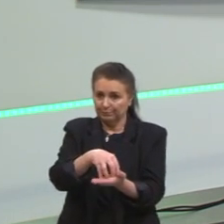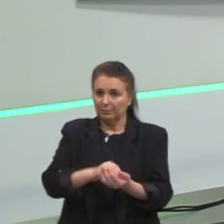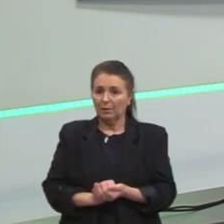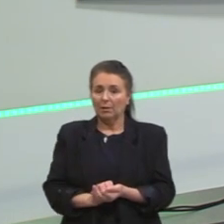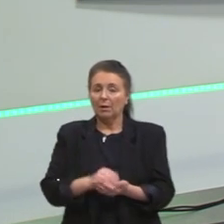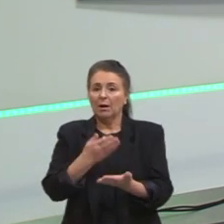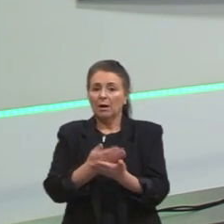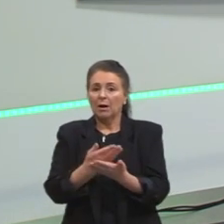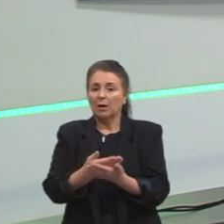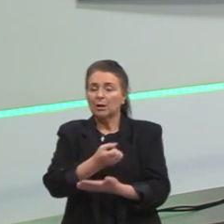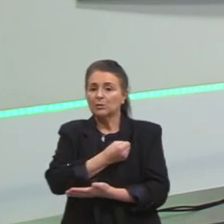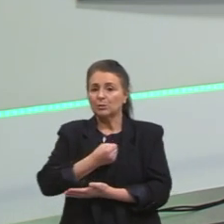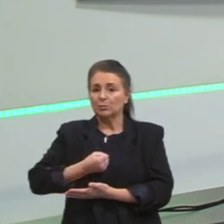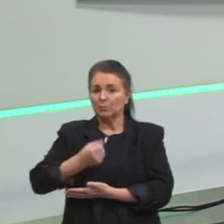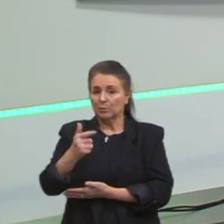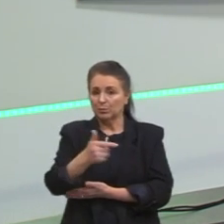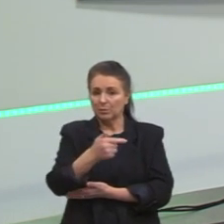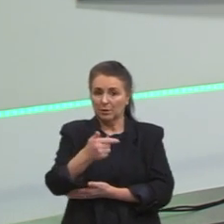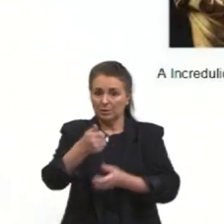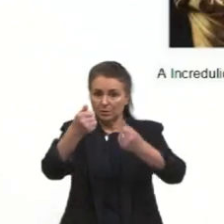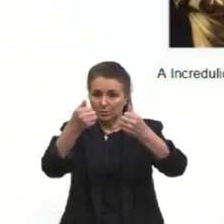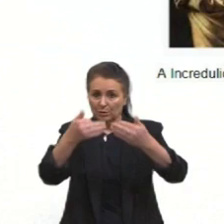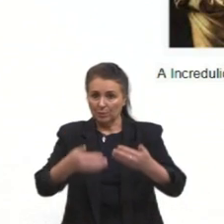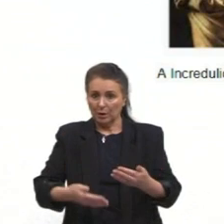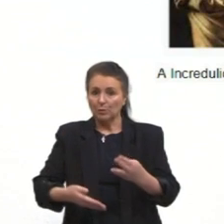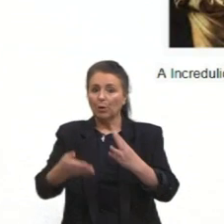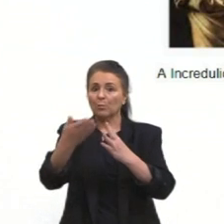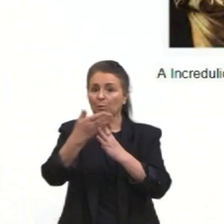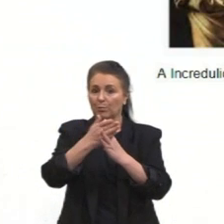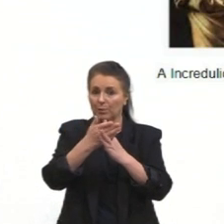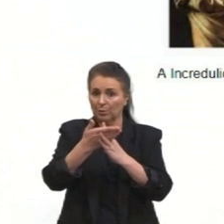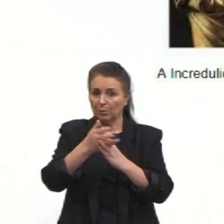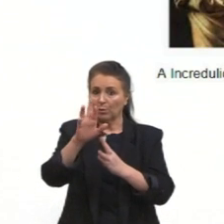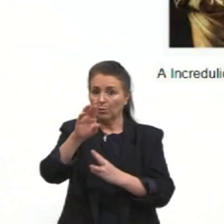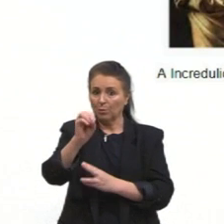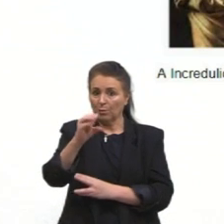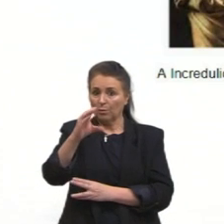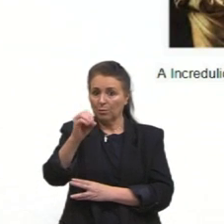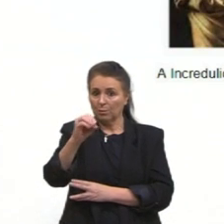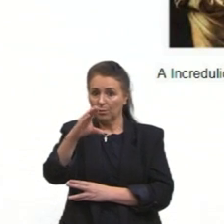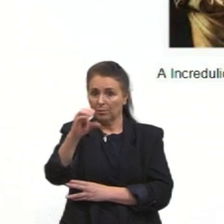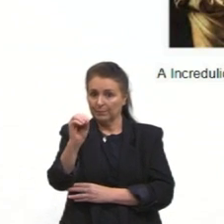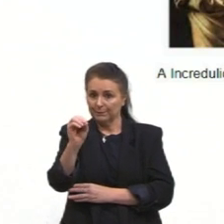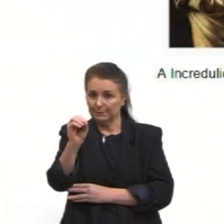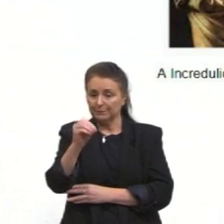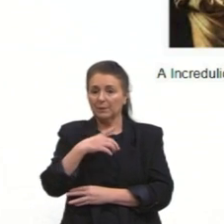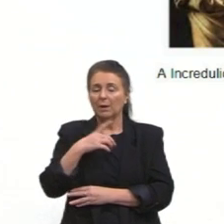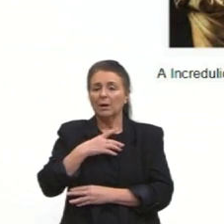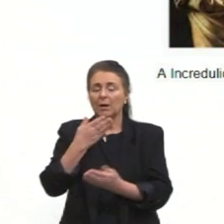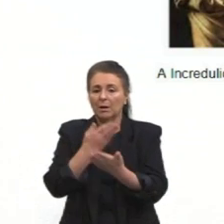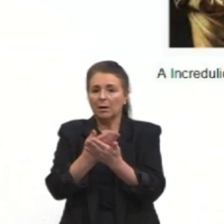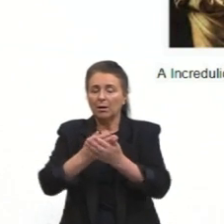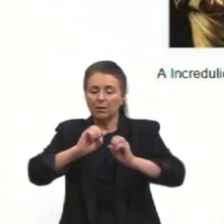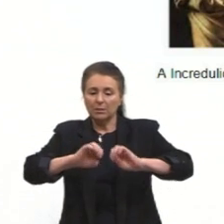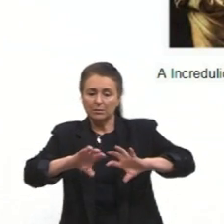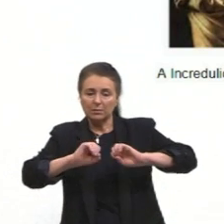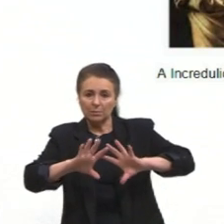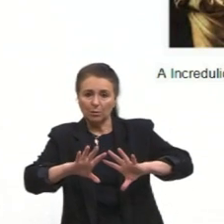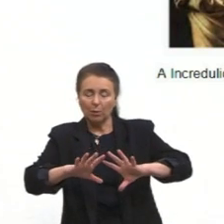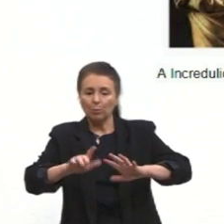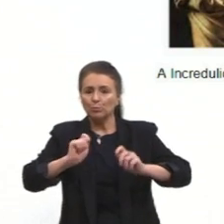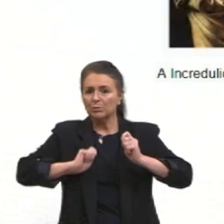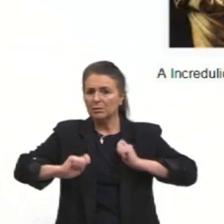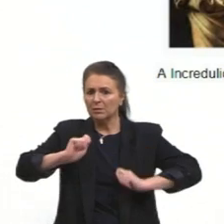A aula de número 7, pessoal, nós falamos sobre barroco e rococó. Nessa aula, nós trouxemos alguns artistas